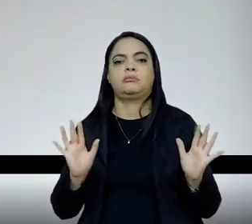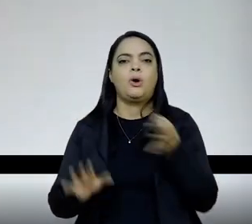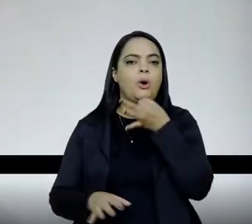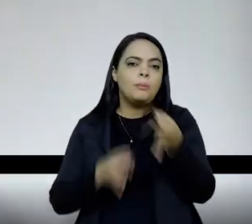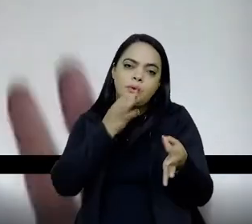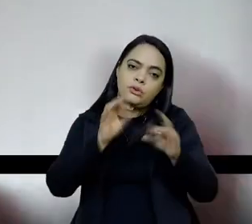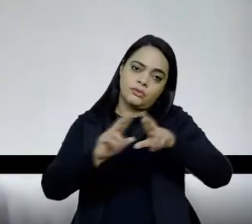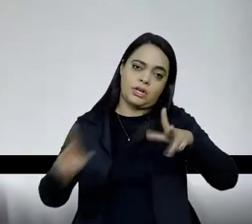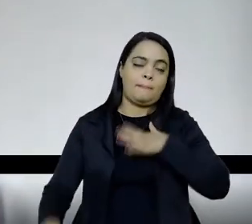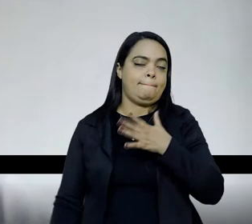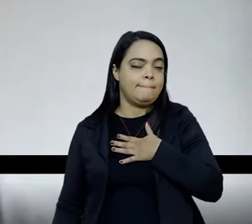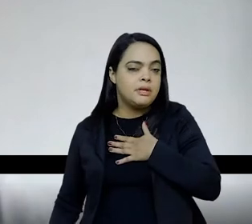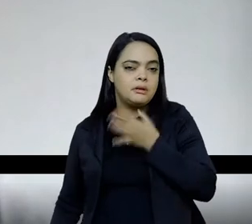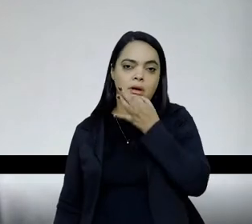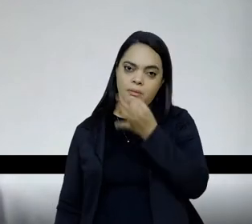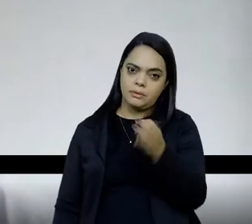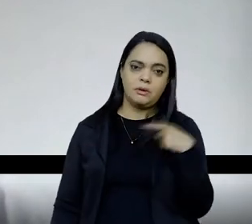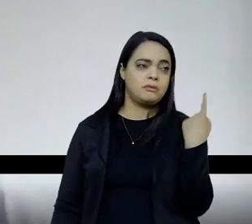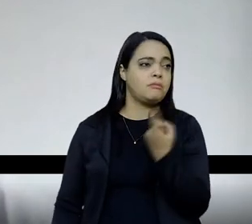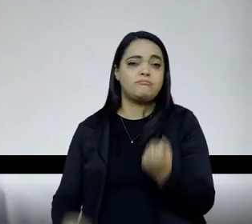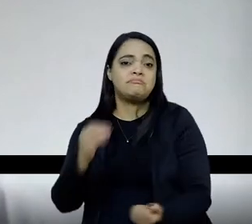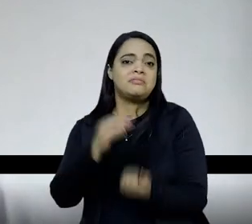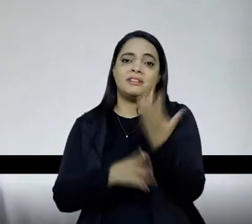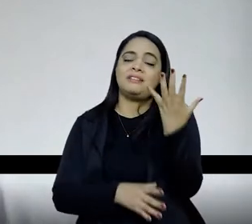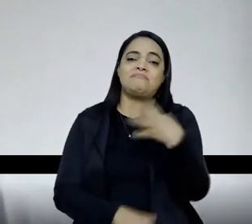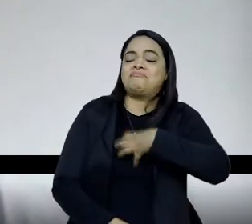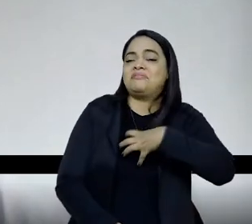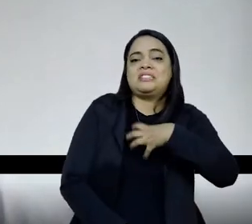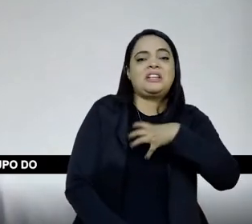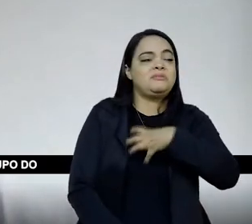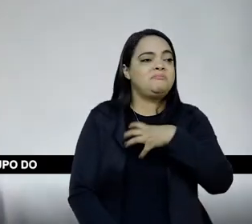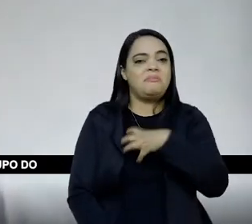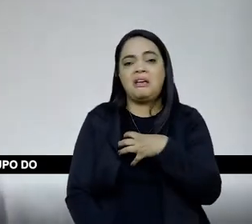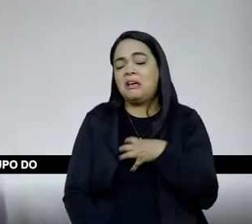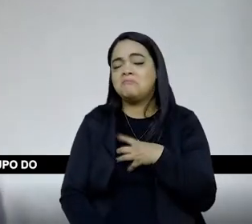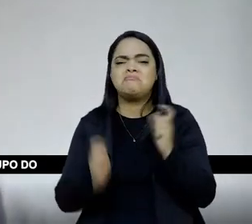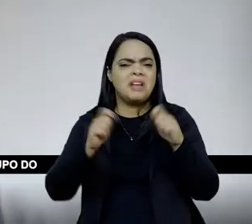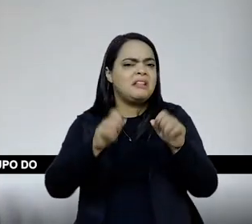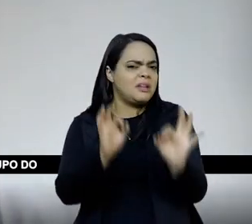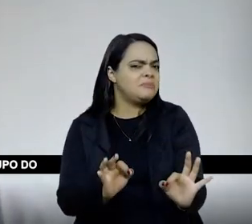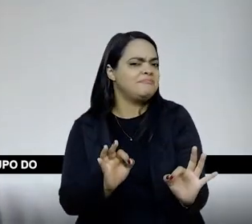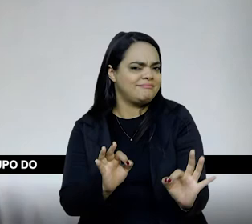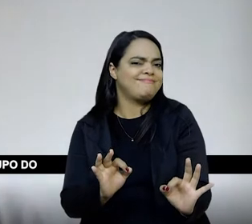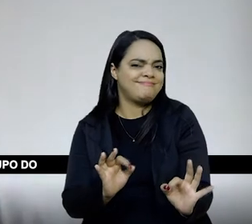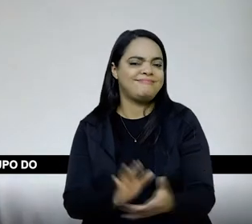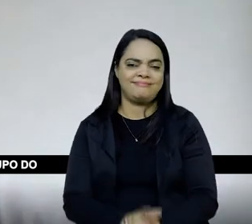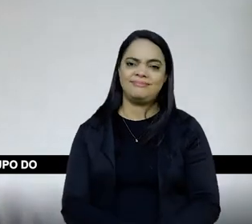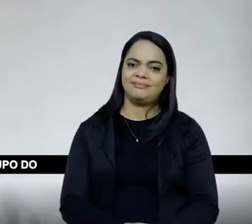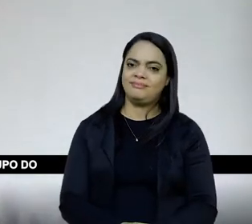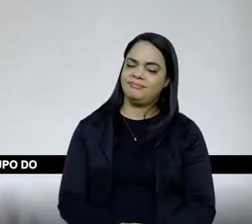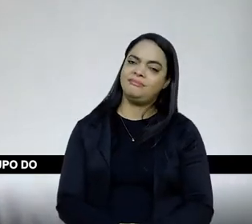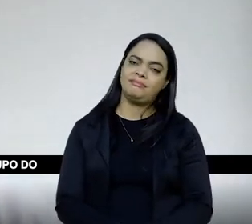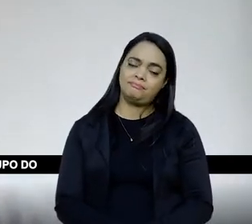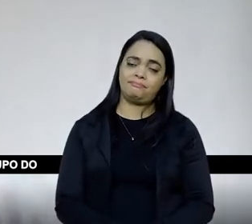perspectiva, a gente fez muito intuitivamente, assim, deu mais ou menos certo, com a ideia,